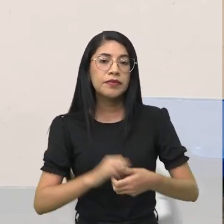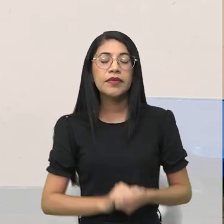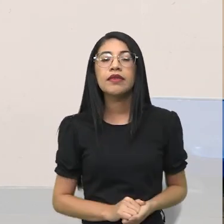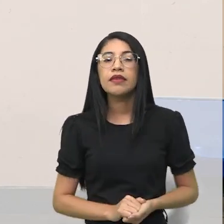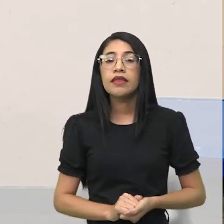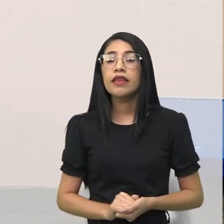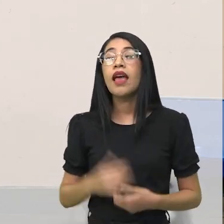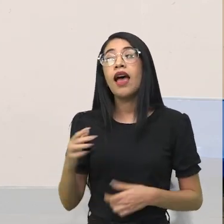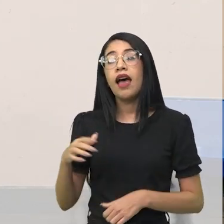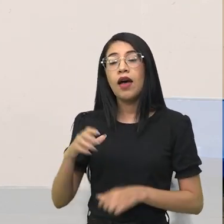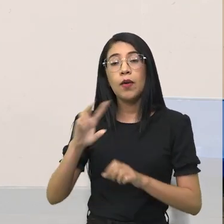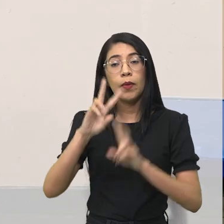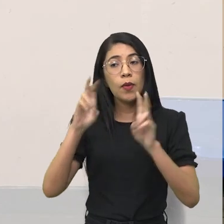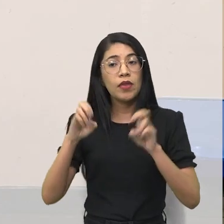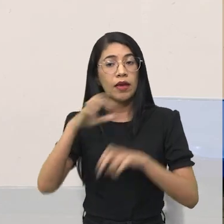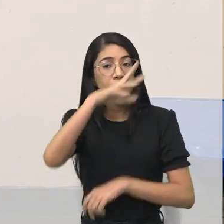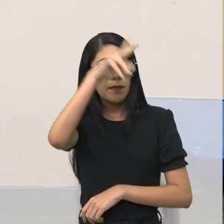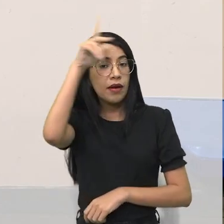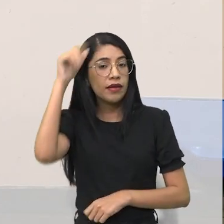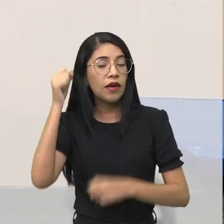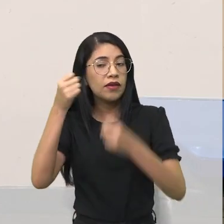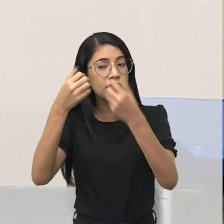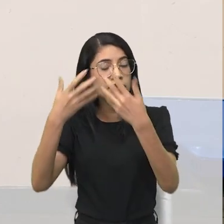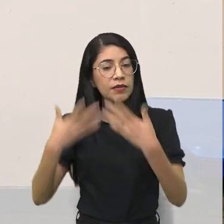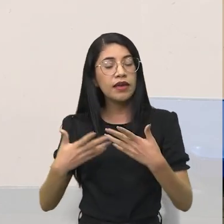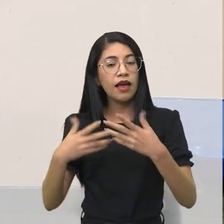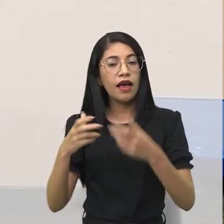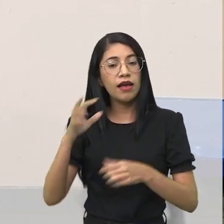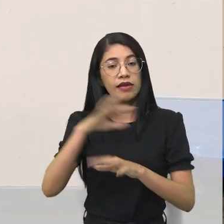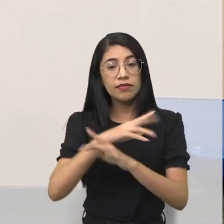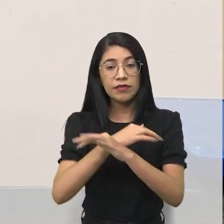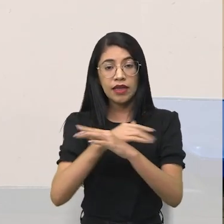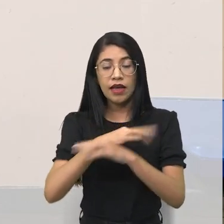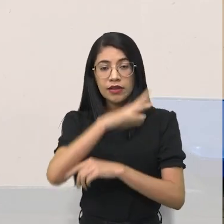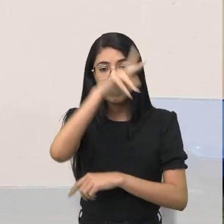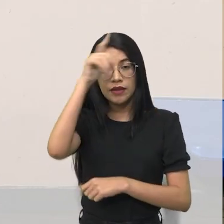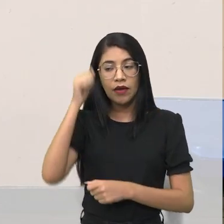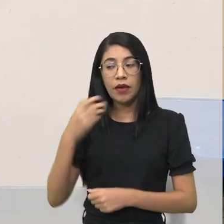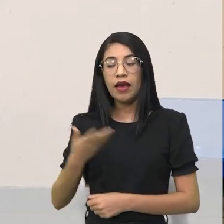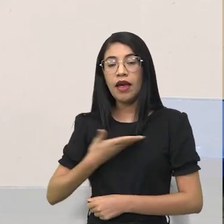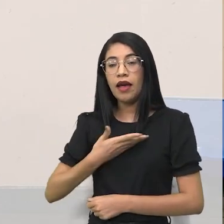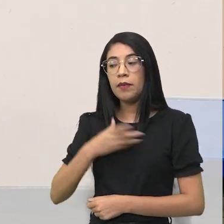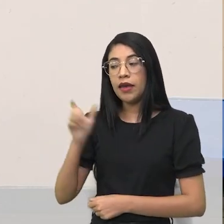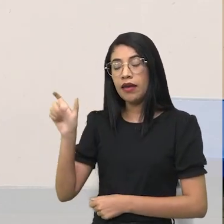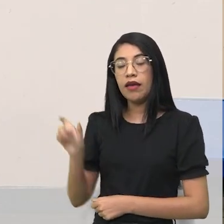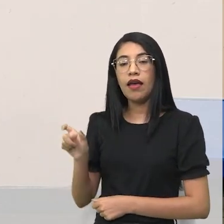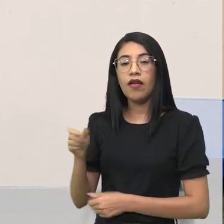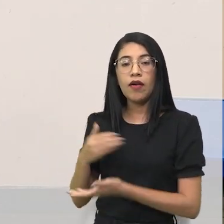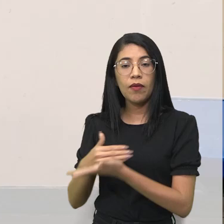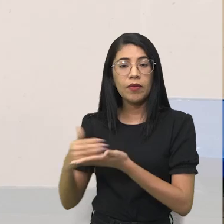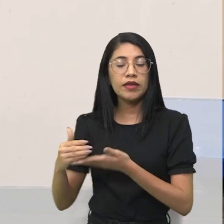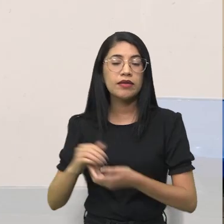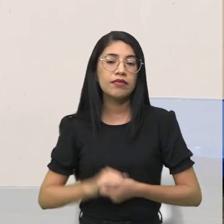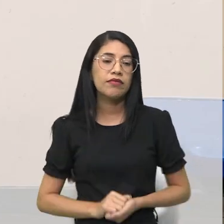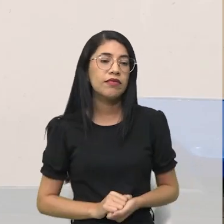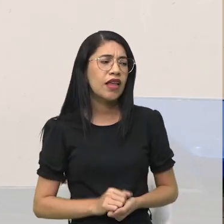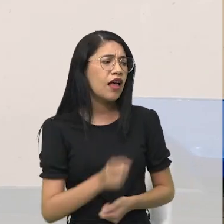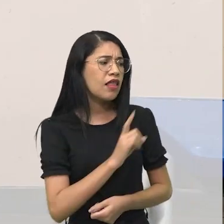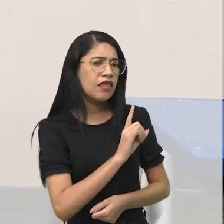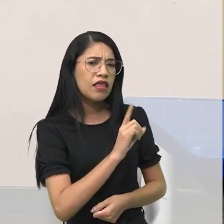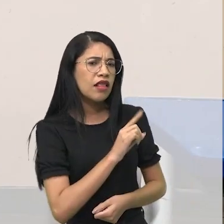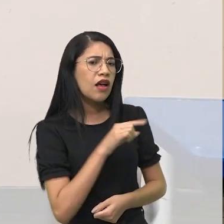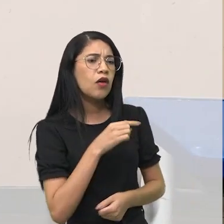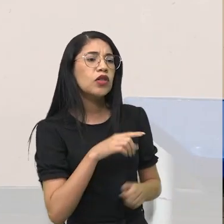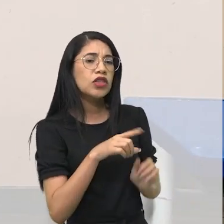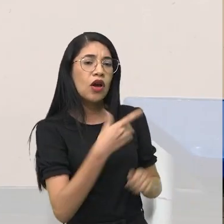à Cidade de Manaus, que a gente vai falar sobre a Cidade de Manaus, e a minha amiga Vanessa vai começar. Não, tinha